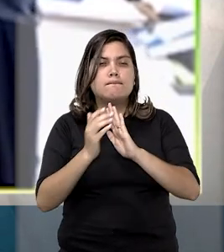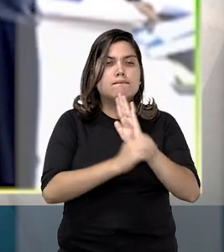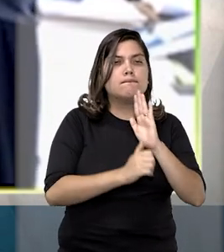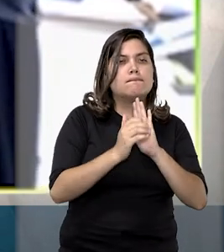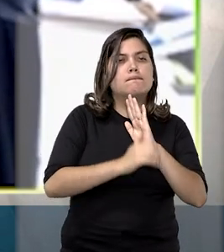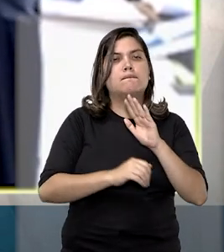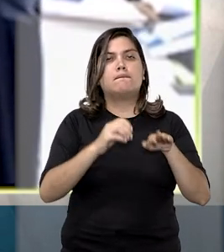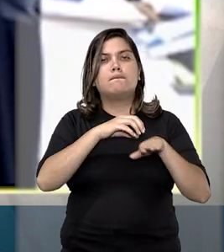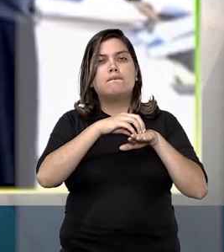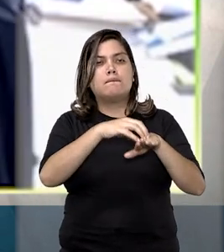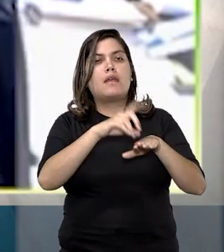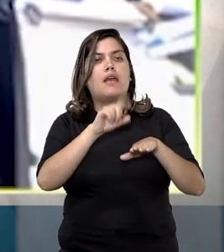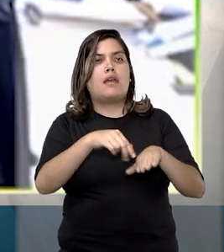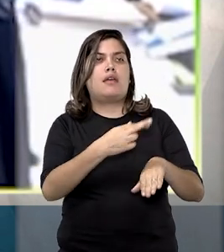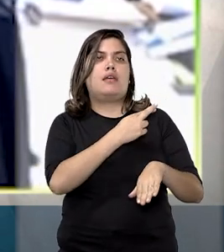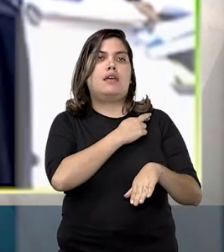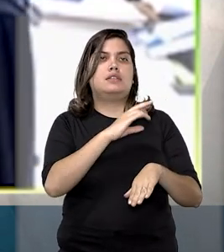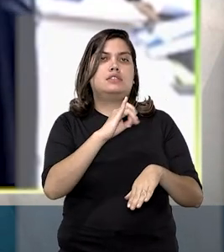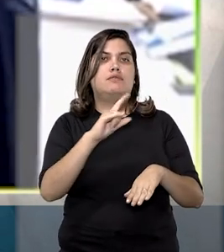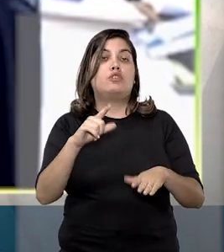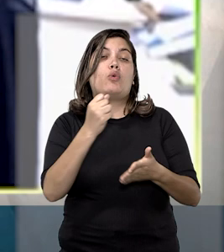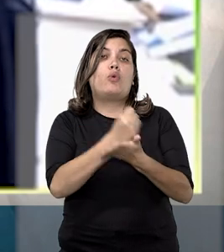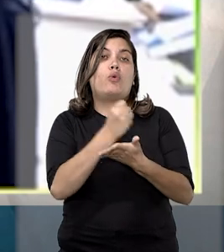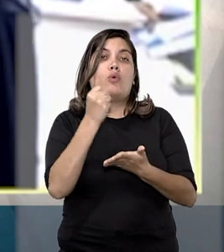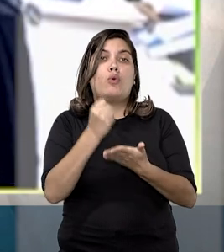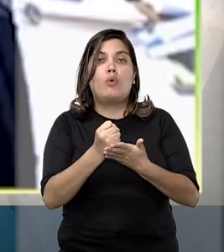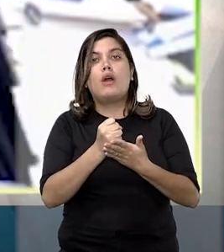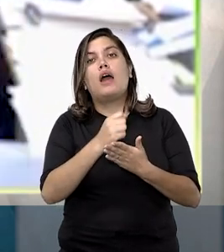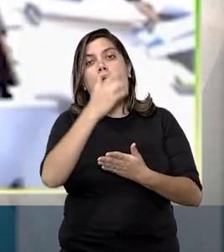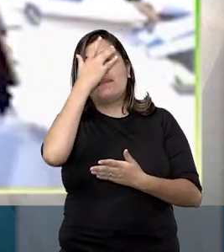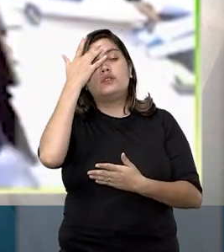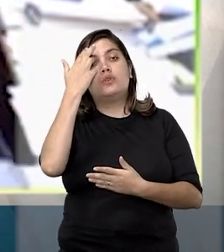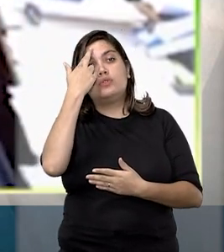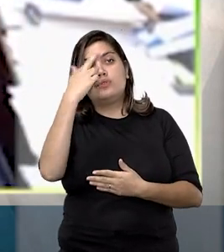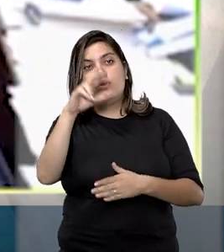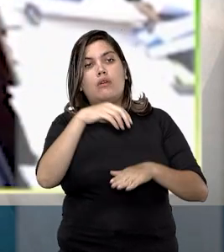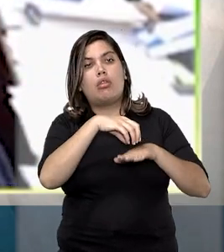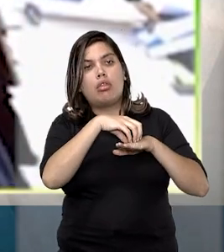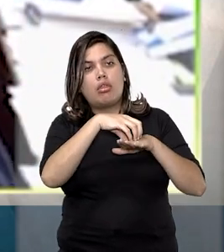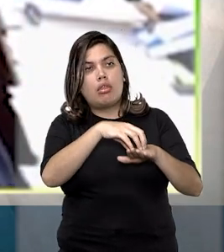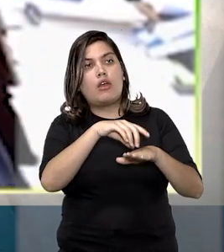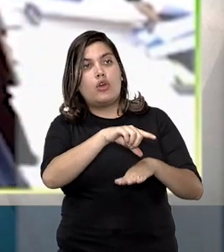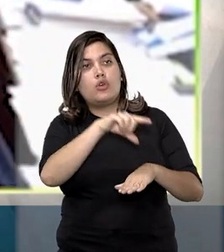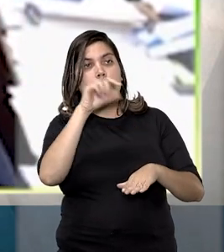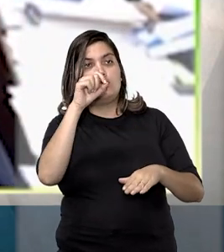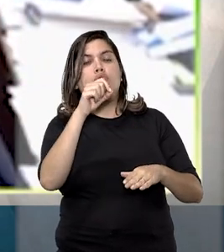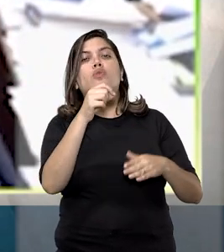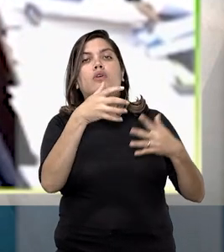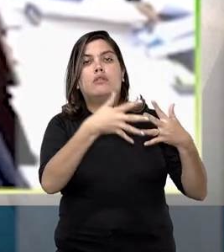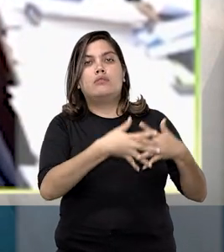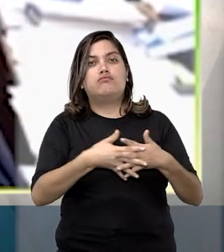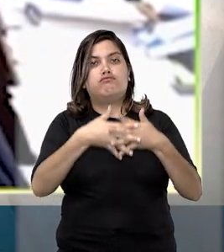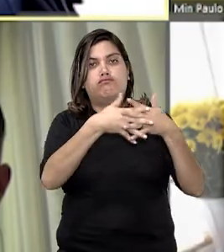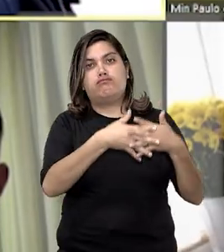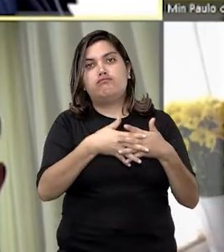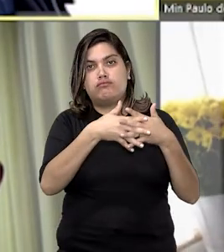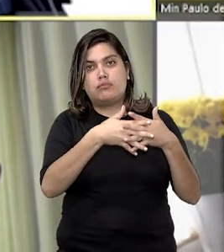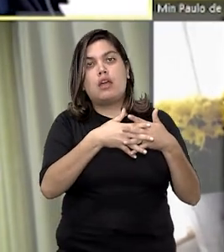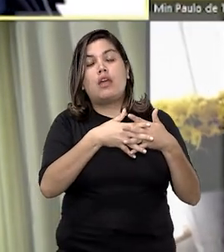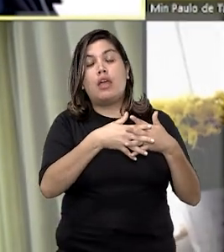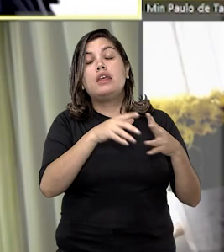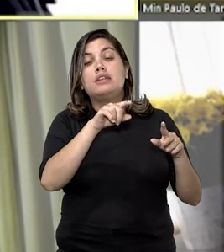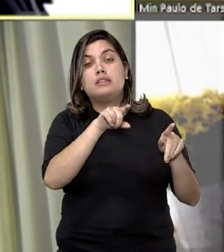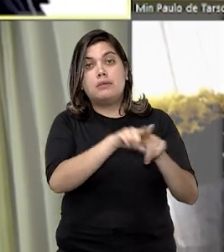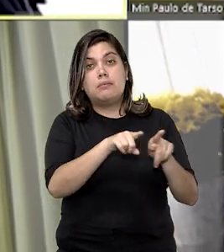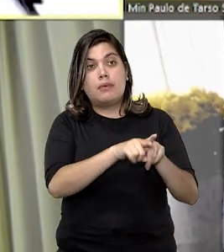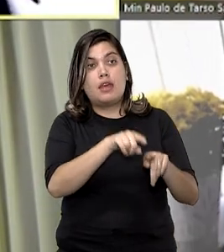é sinistro de responsabilidade civil contratual, tendo o dono da carga assumido o risco da escolha do transportador. O relator